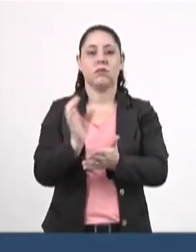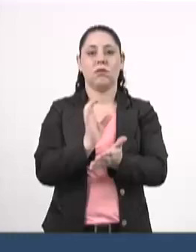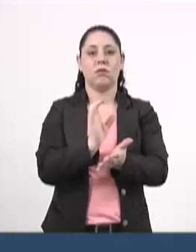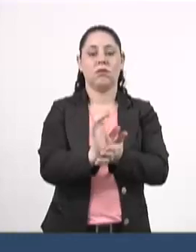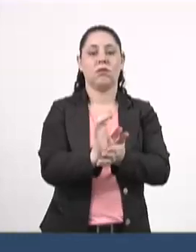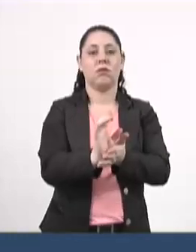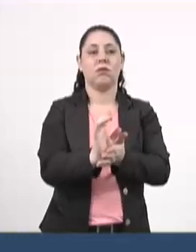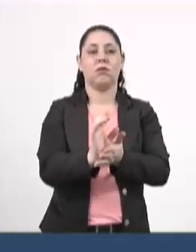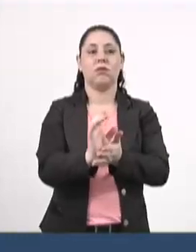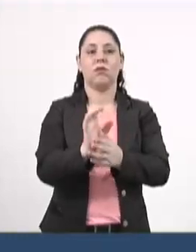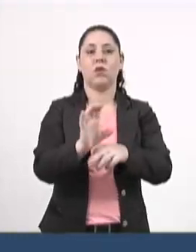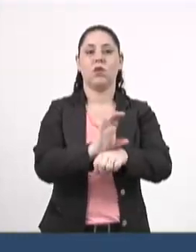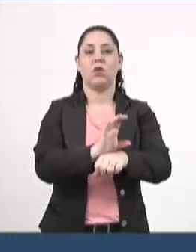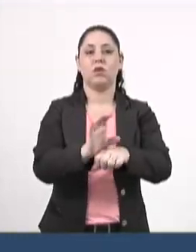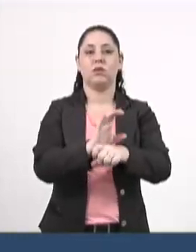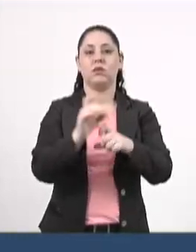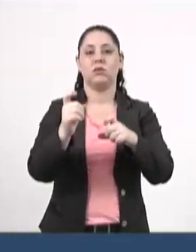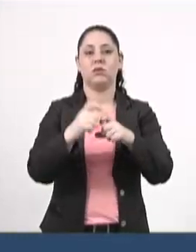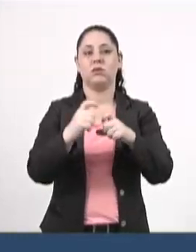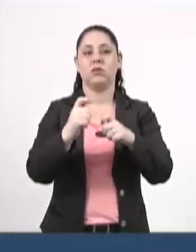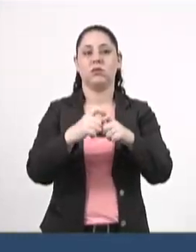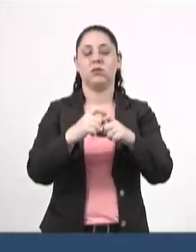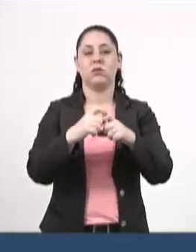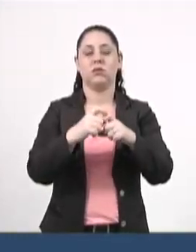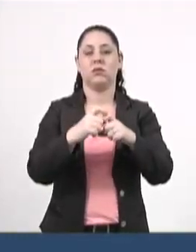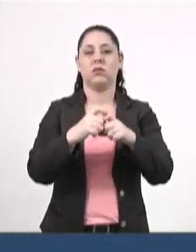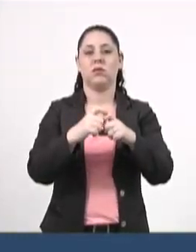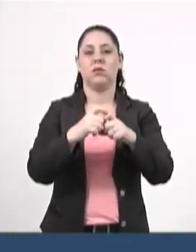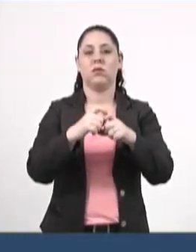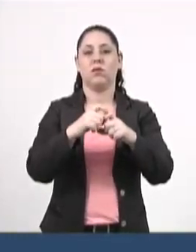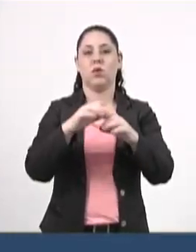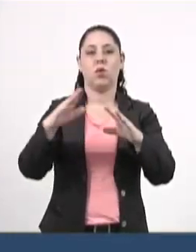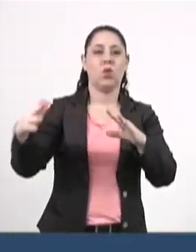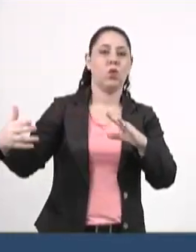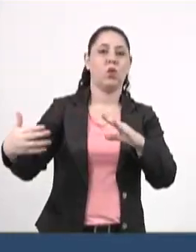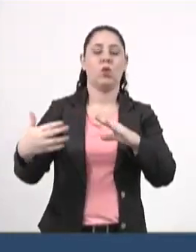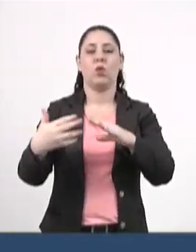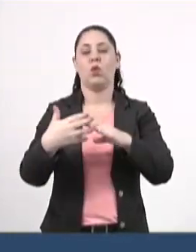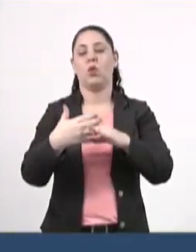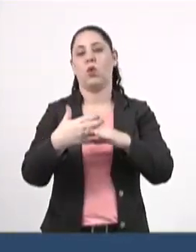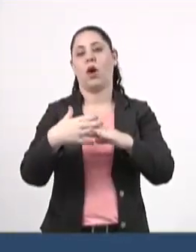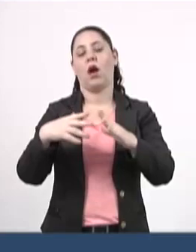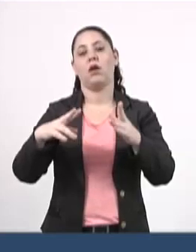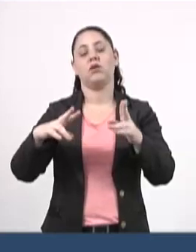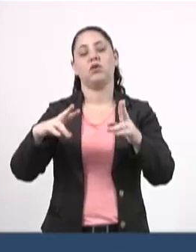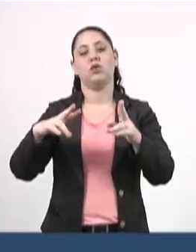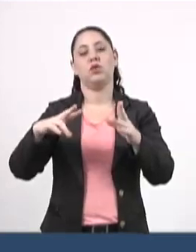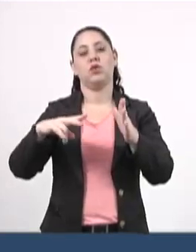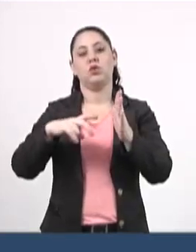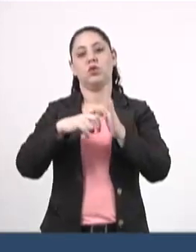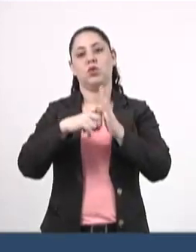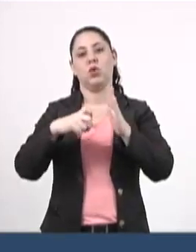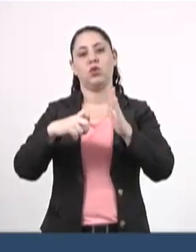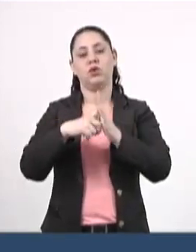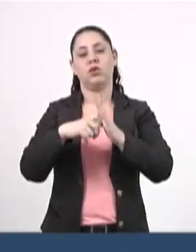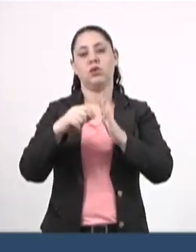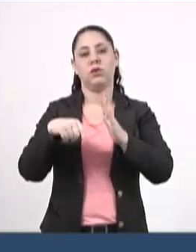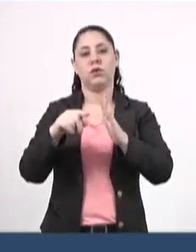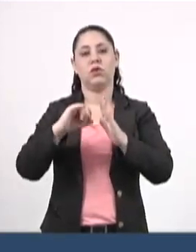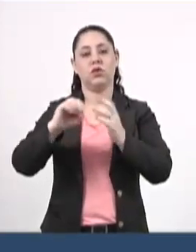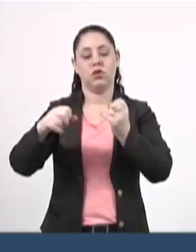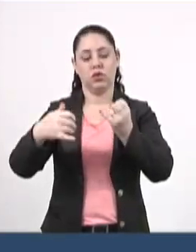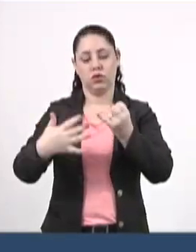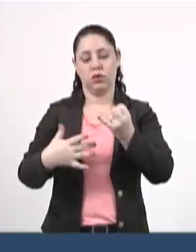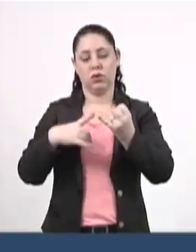implantação do curso de medicina na Universidade Federal Campus de Coxim, com justificativa em